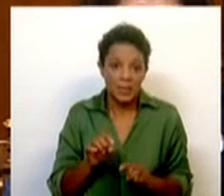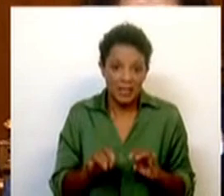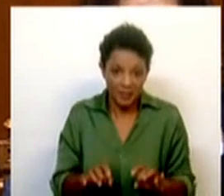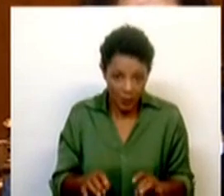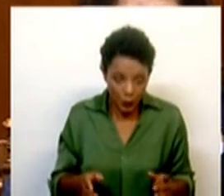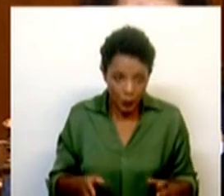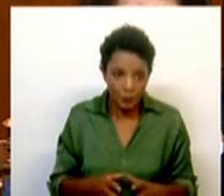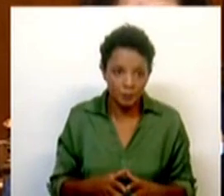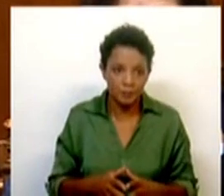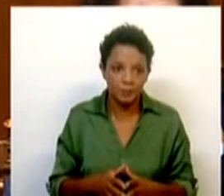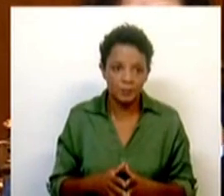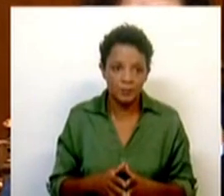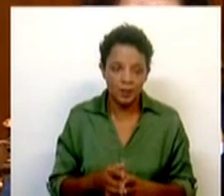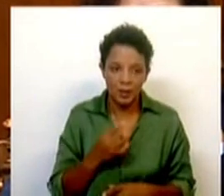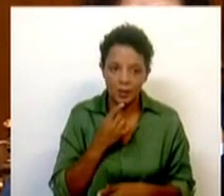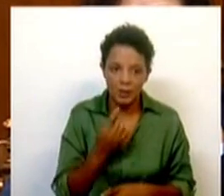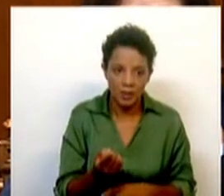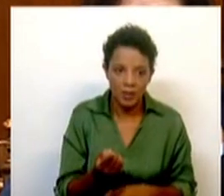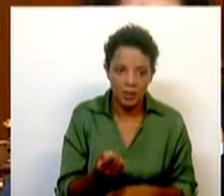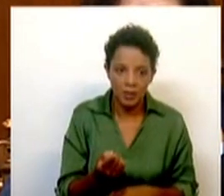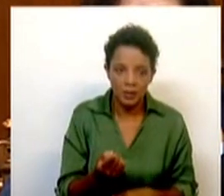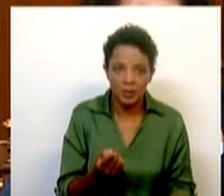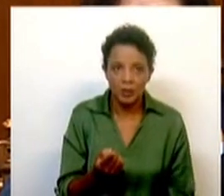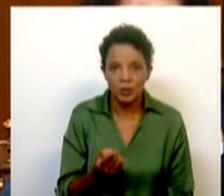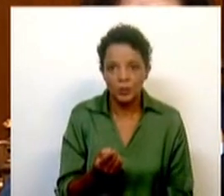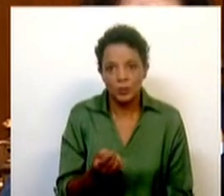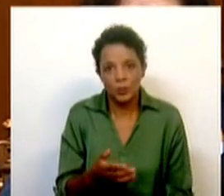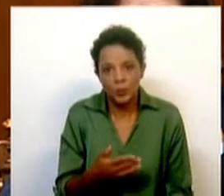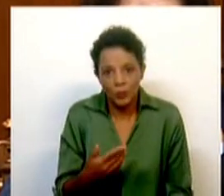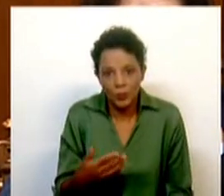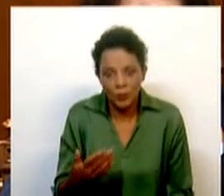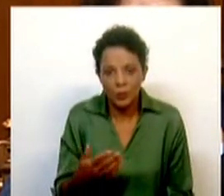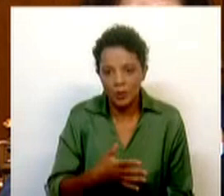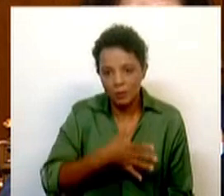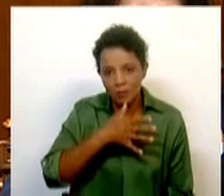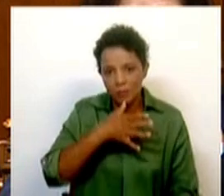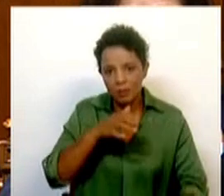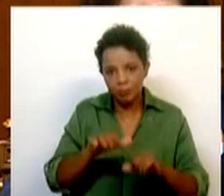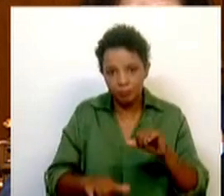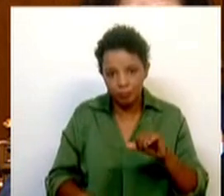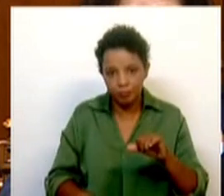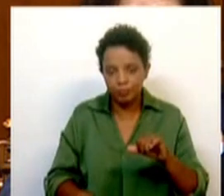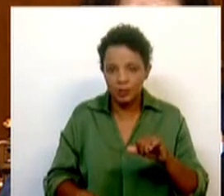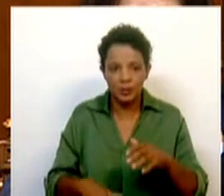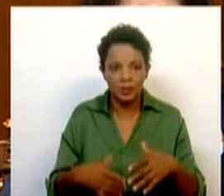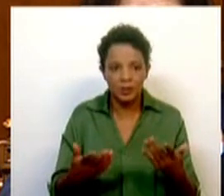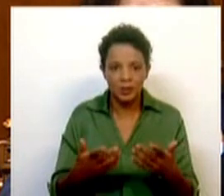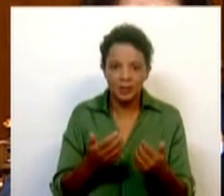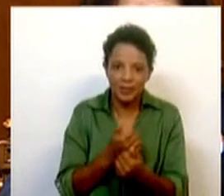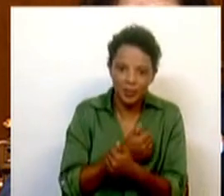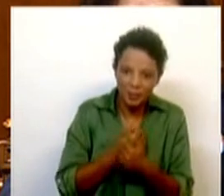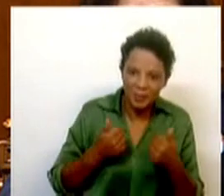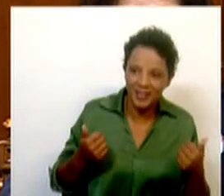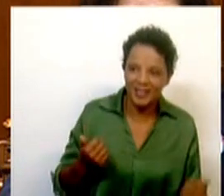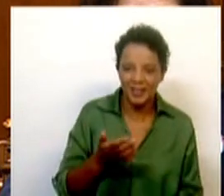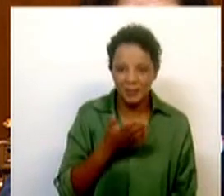dizer ou entrar num discurso que só vê tudo bem,